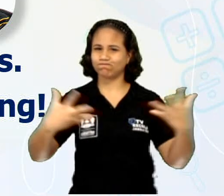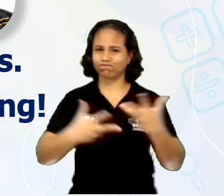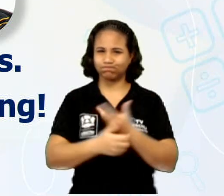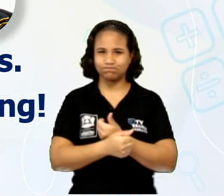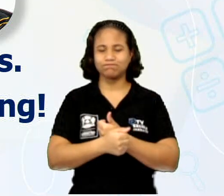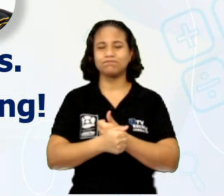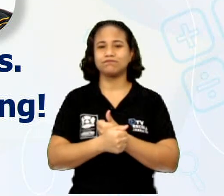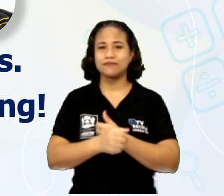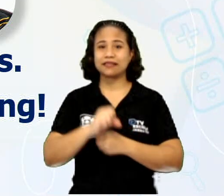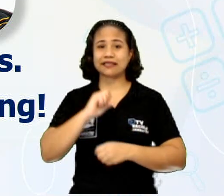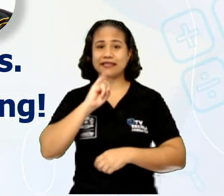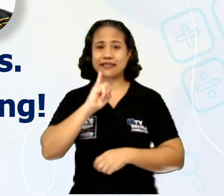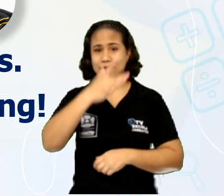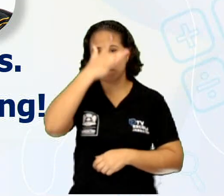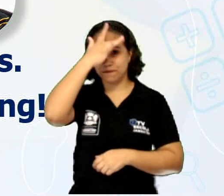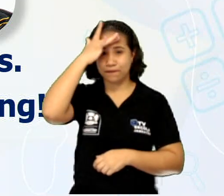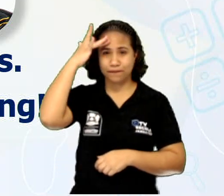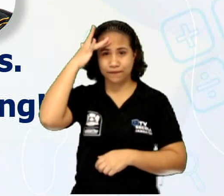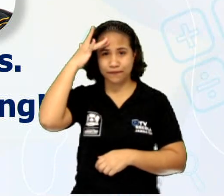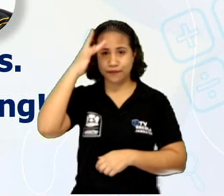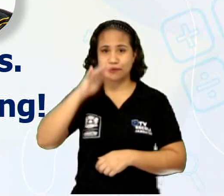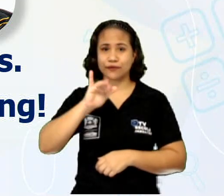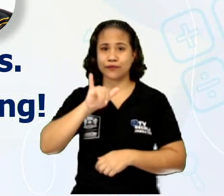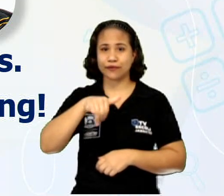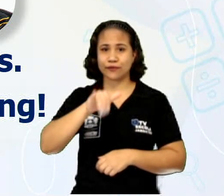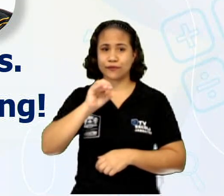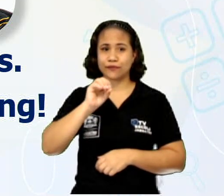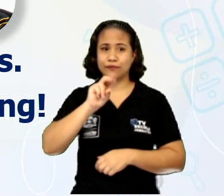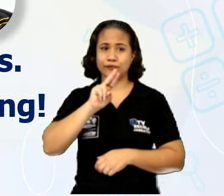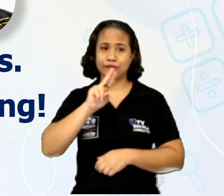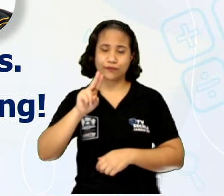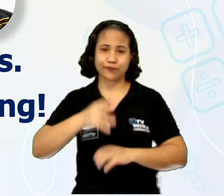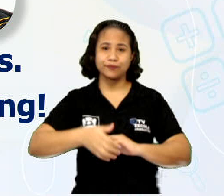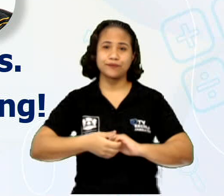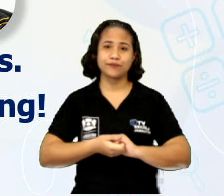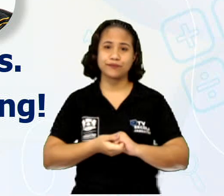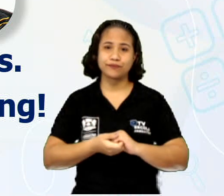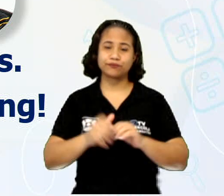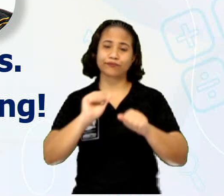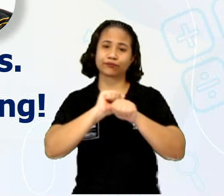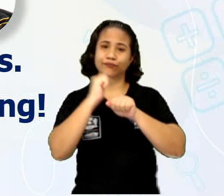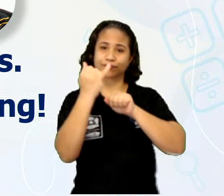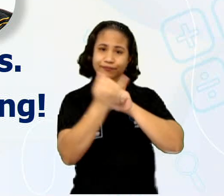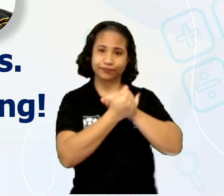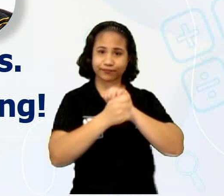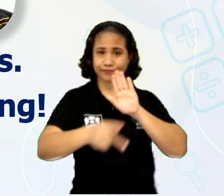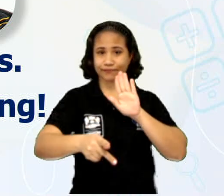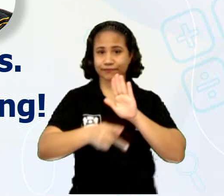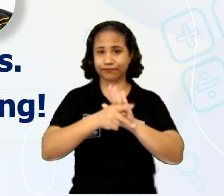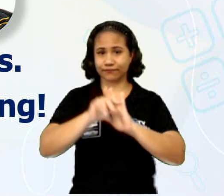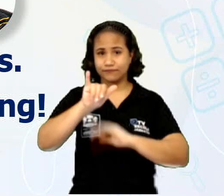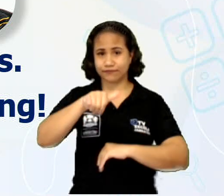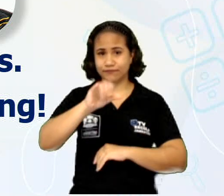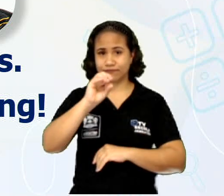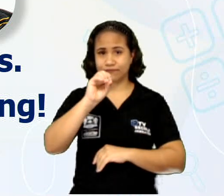Se o sujeito é you, o adjetivo possessivo vai ser your.